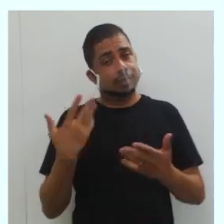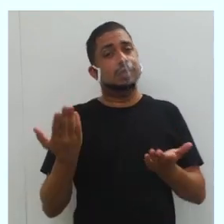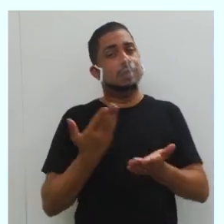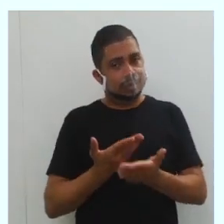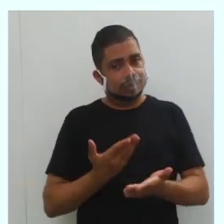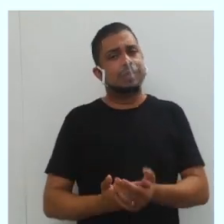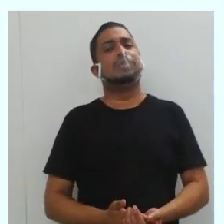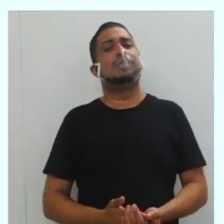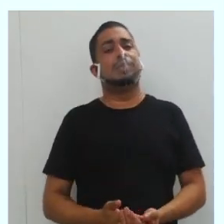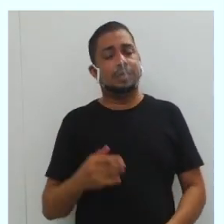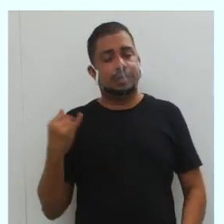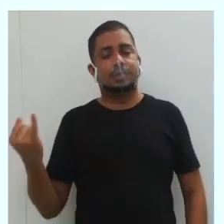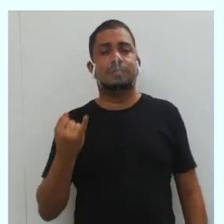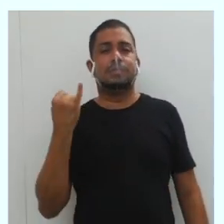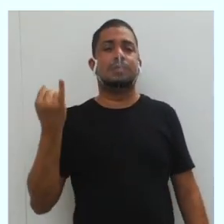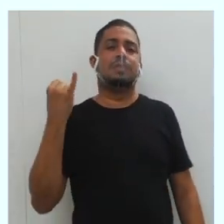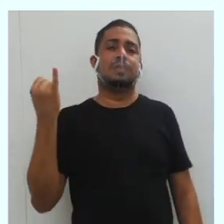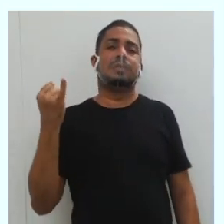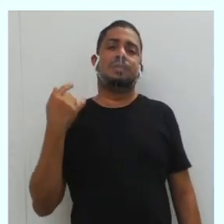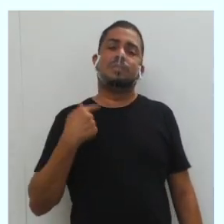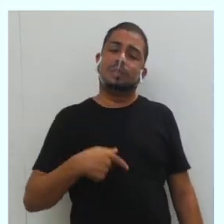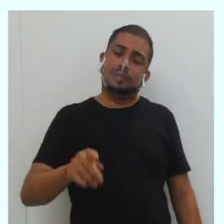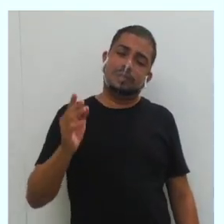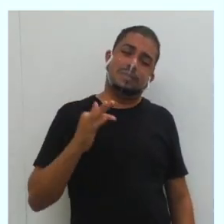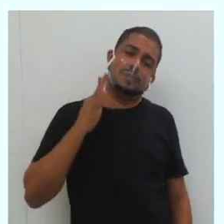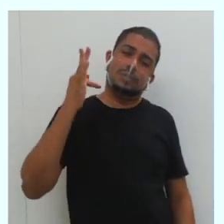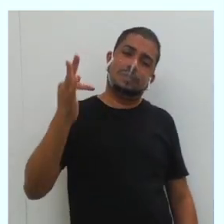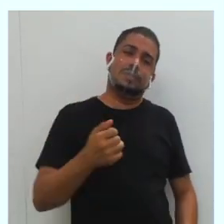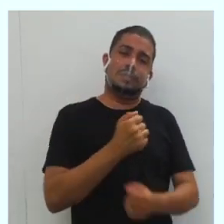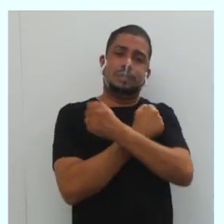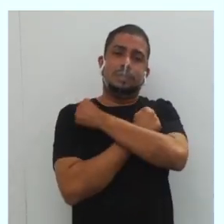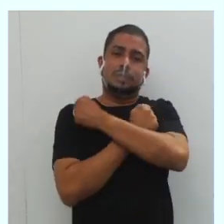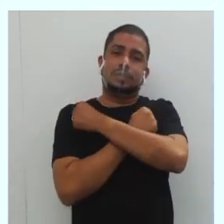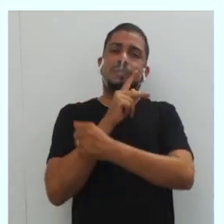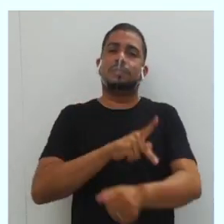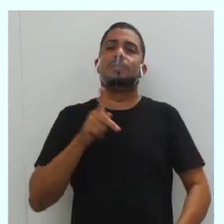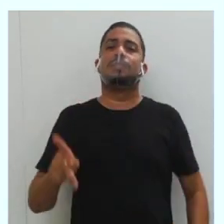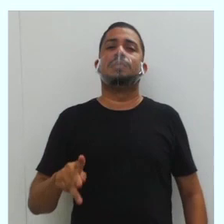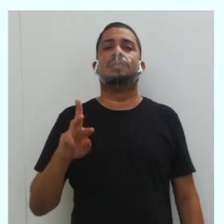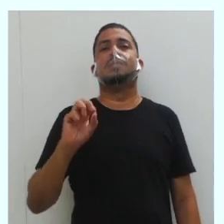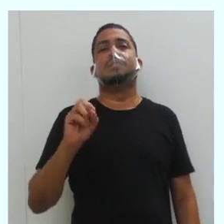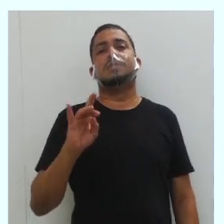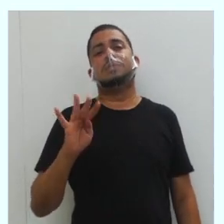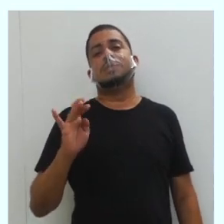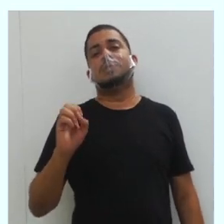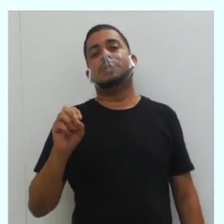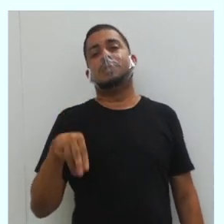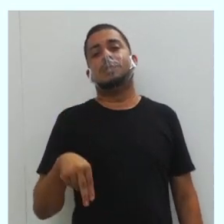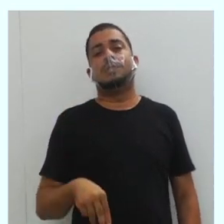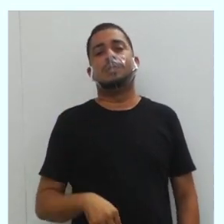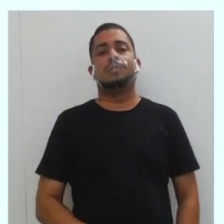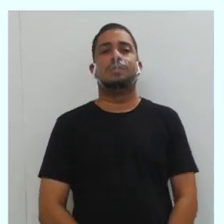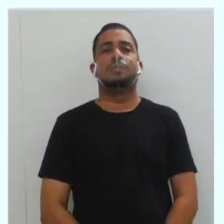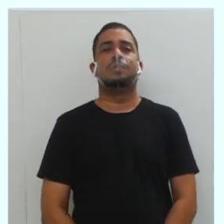estudar, né? Estudar que é muito importante para a sua caminhada. Um forte abraço do professor Raul Sanção Tavares.